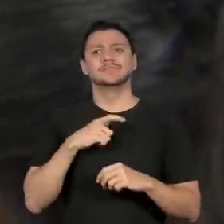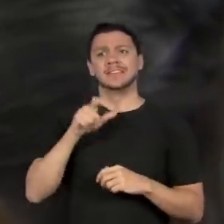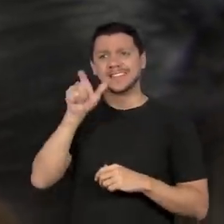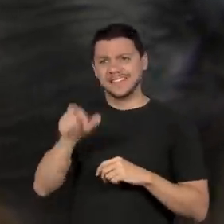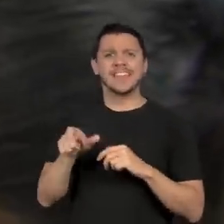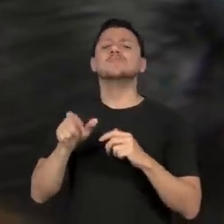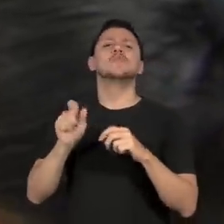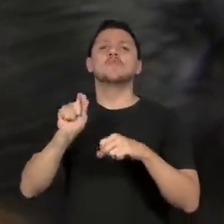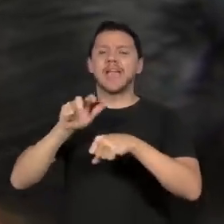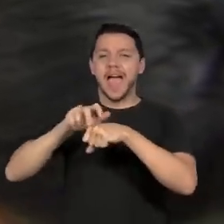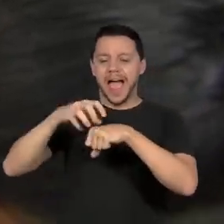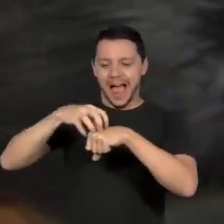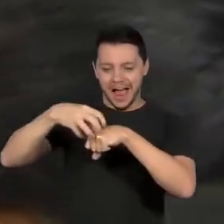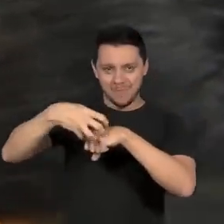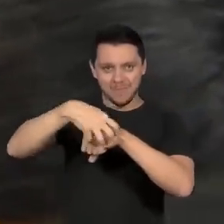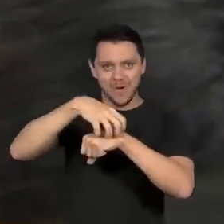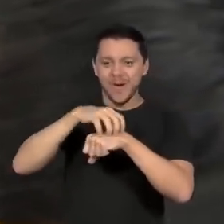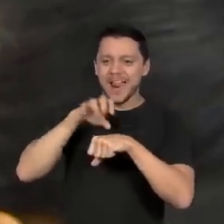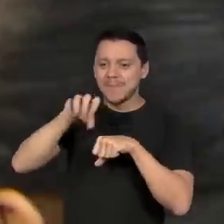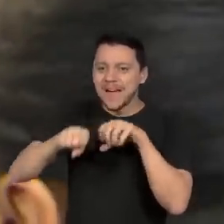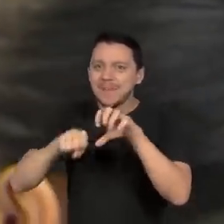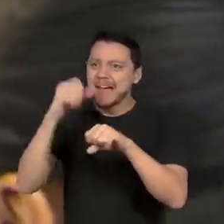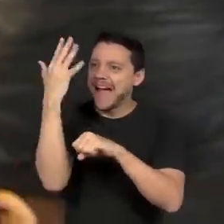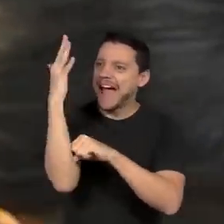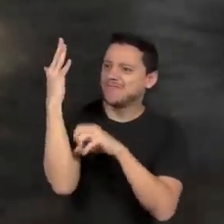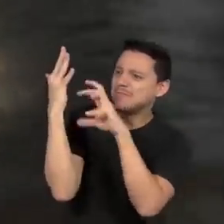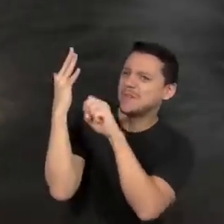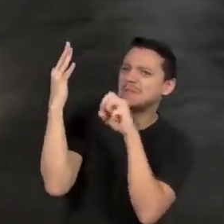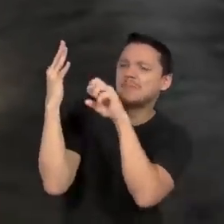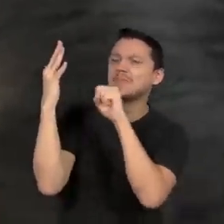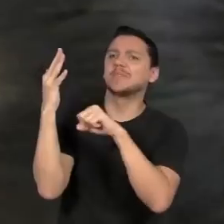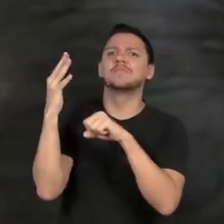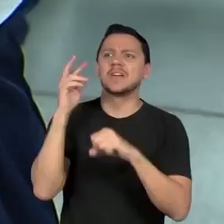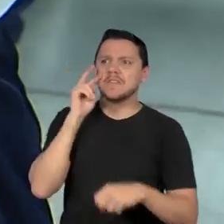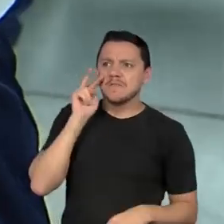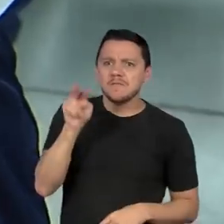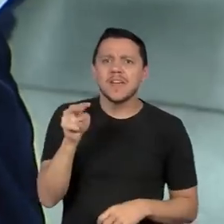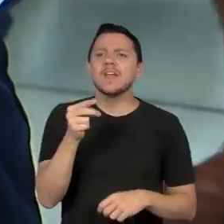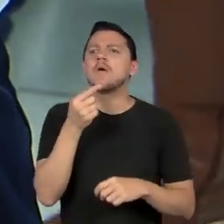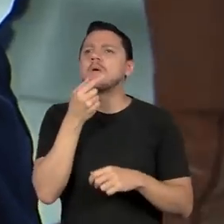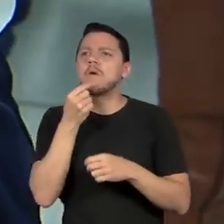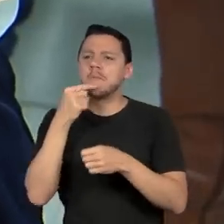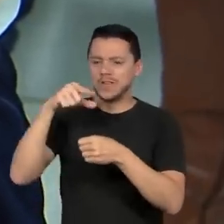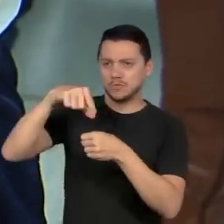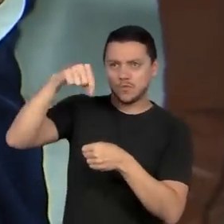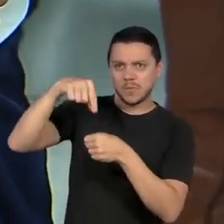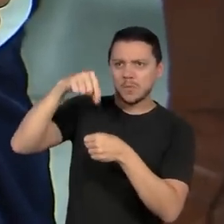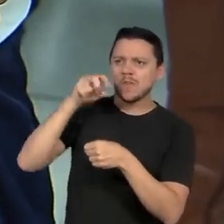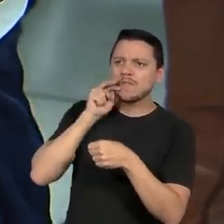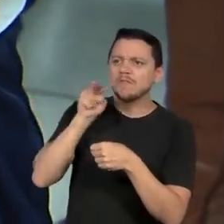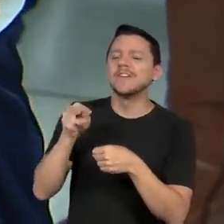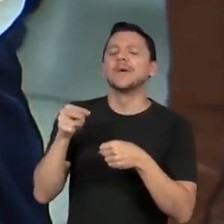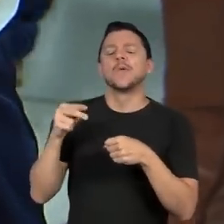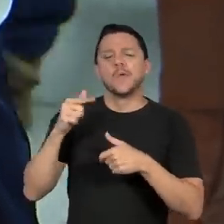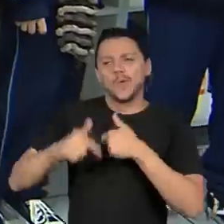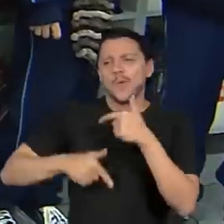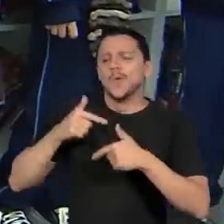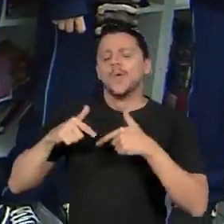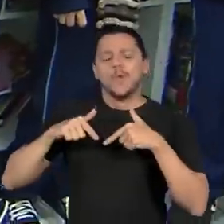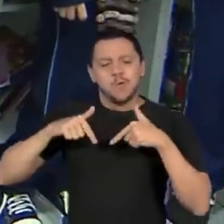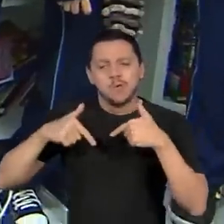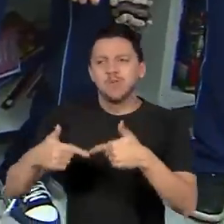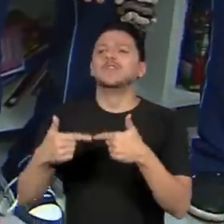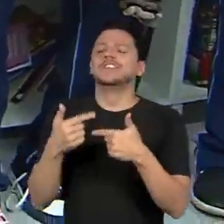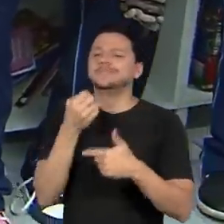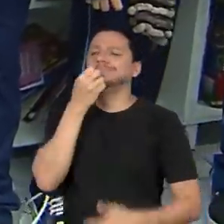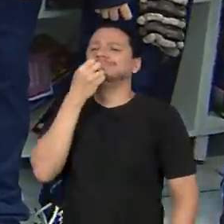chão. Ao vê-la, os ouvidos pão raios, diria nada foi em vão. E um dos livros trabalhados em sala de aula é o